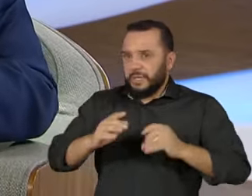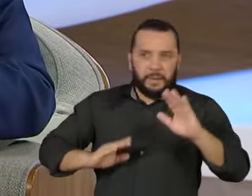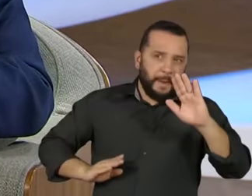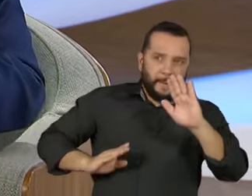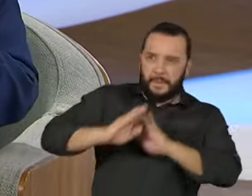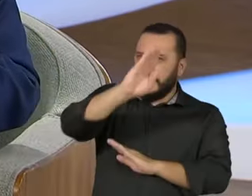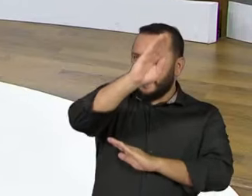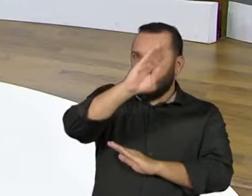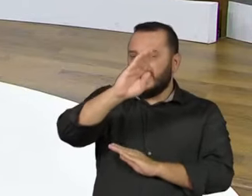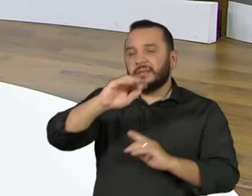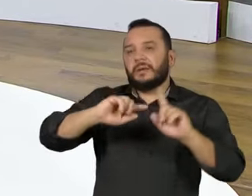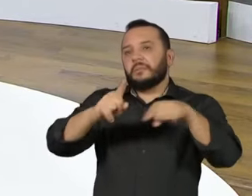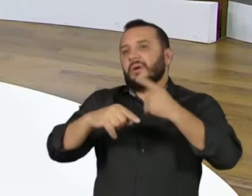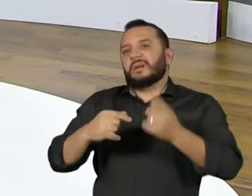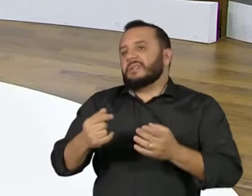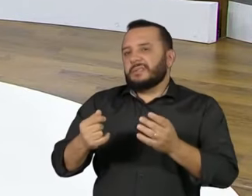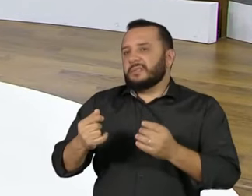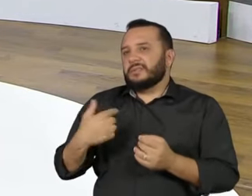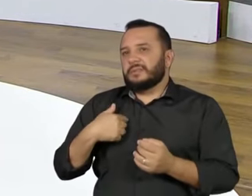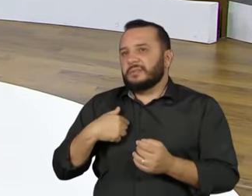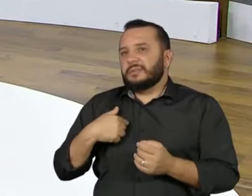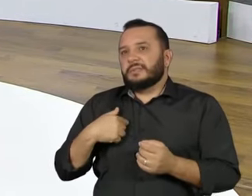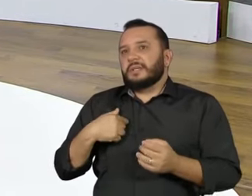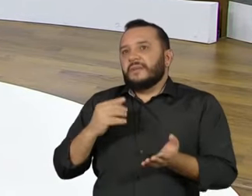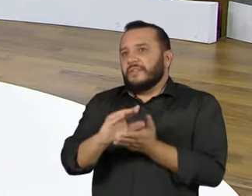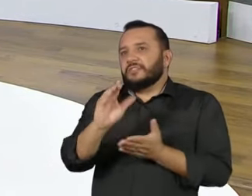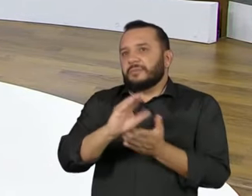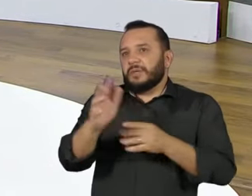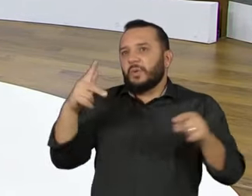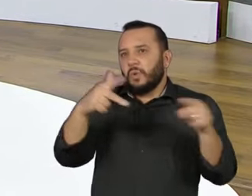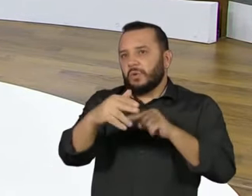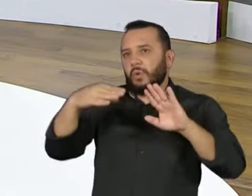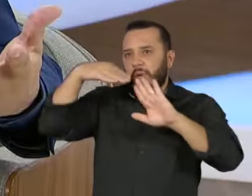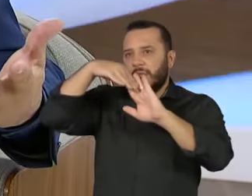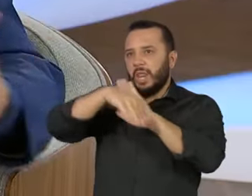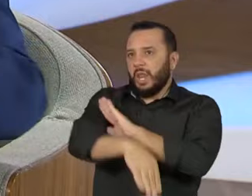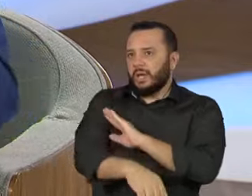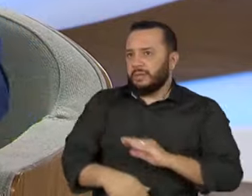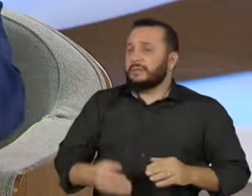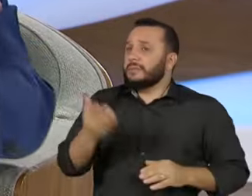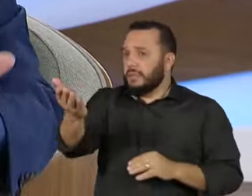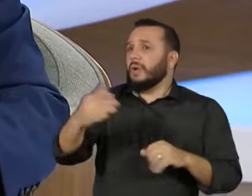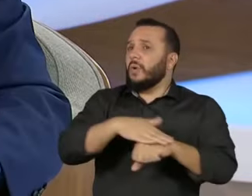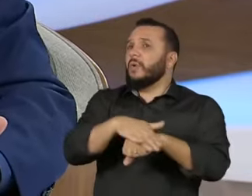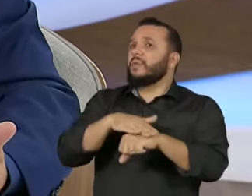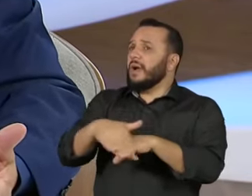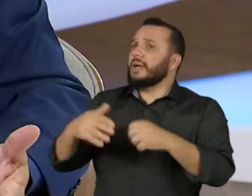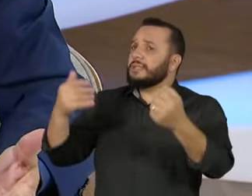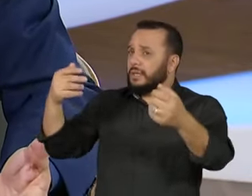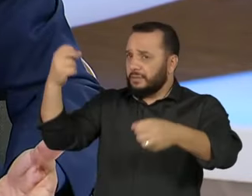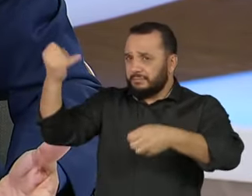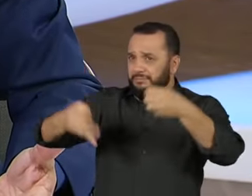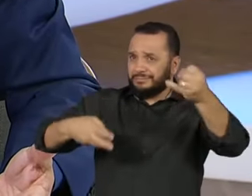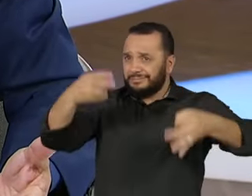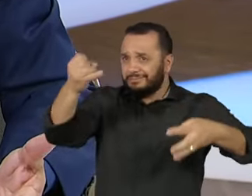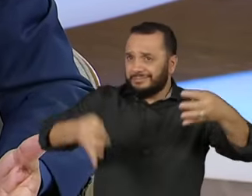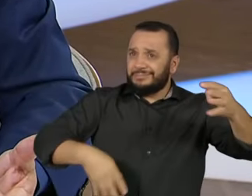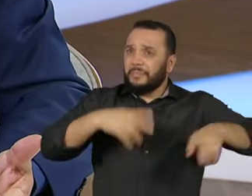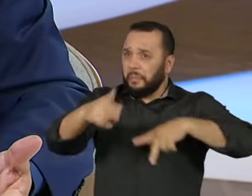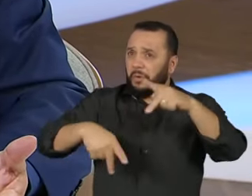economia. Então, assim, como é que conversas com a população? Tem que conversar explicando, assim,